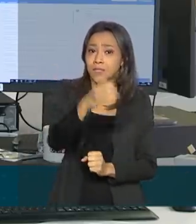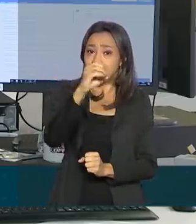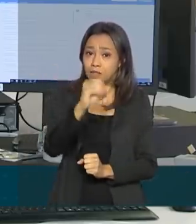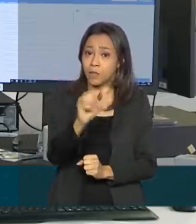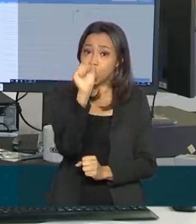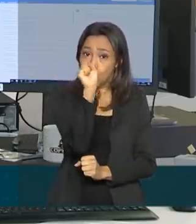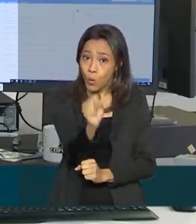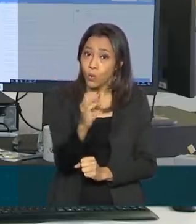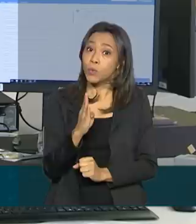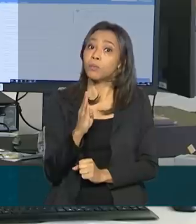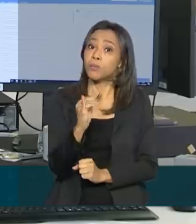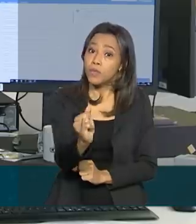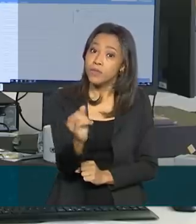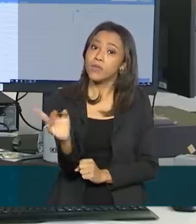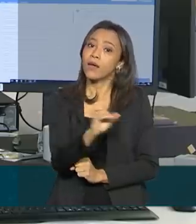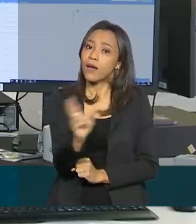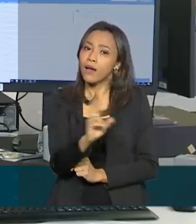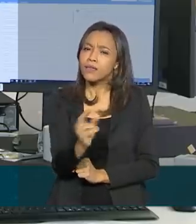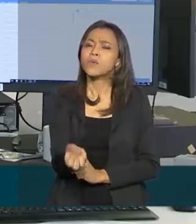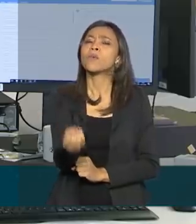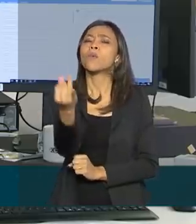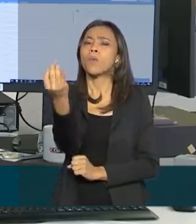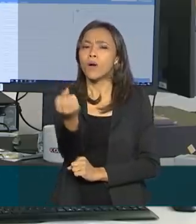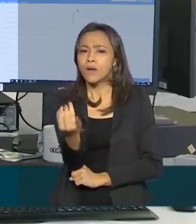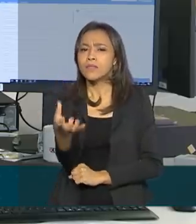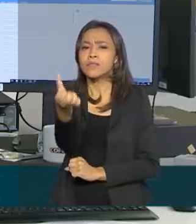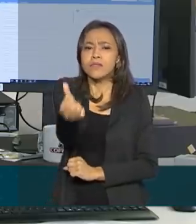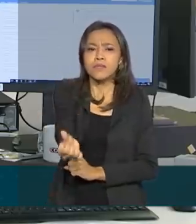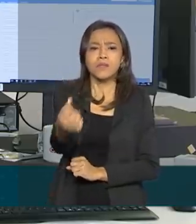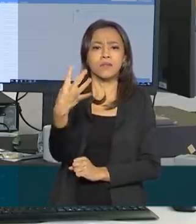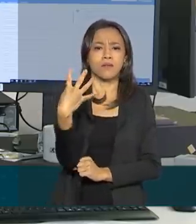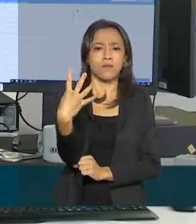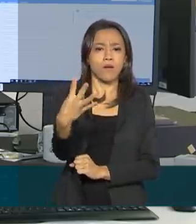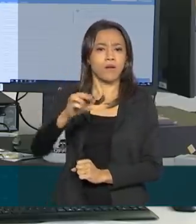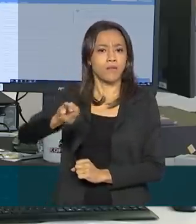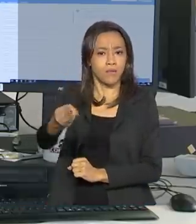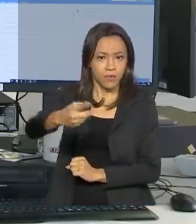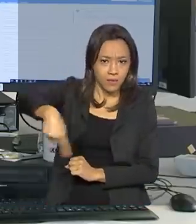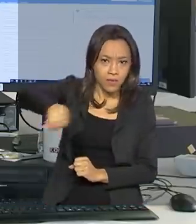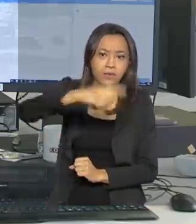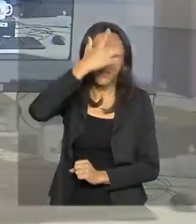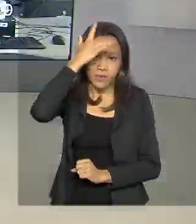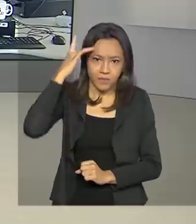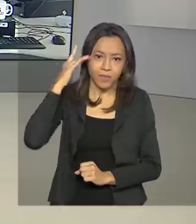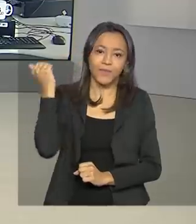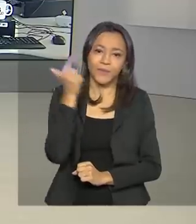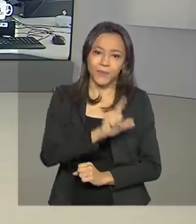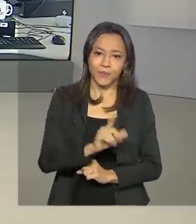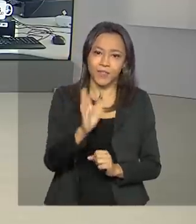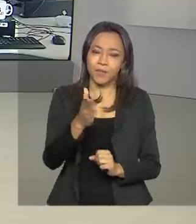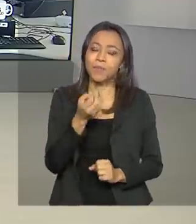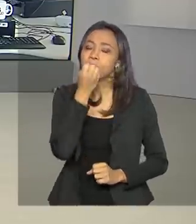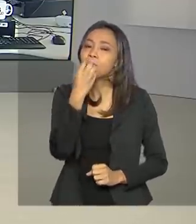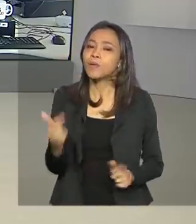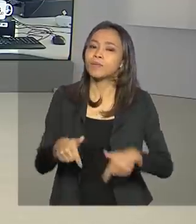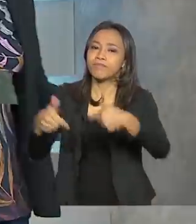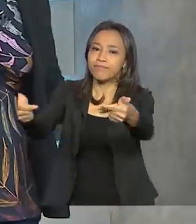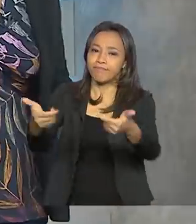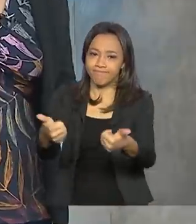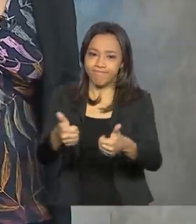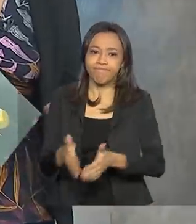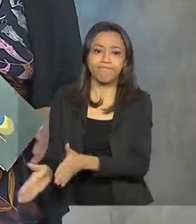reais a mais de 64 milhões de pessoas. Voltamos com você, Carla. Obrigada, Cláudia. Bom trabalho aí para você.